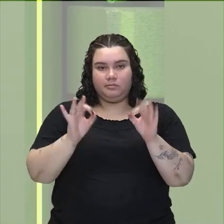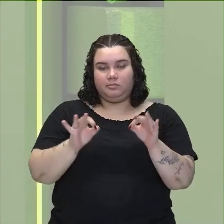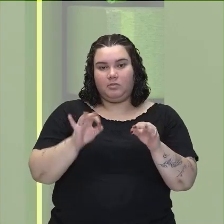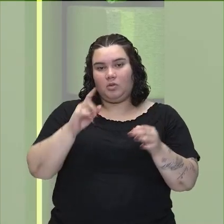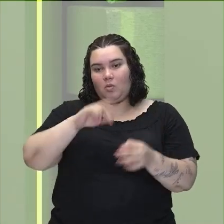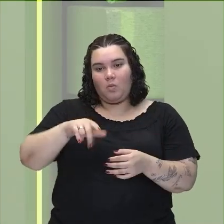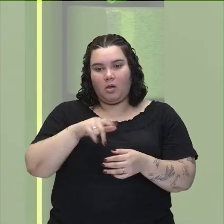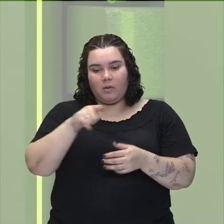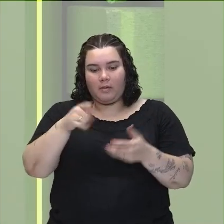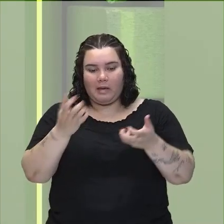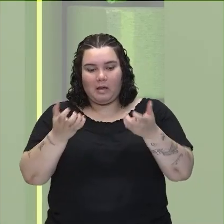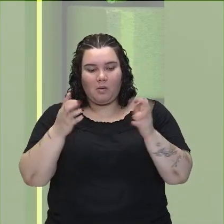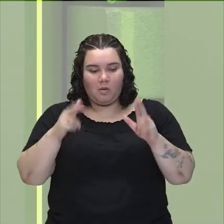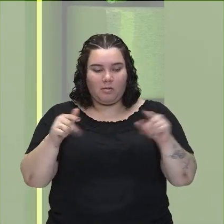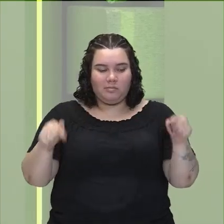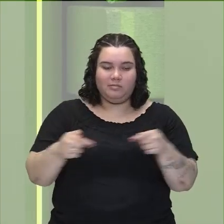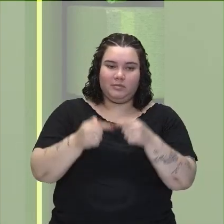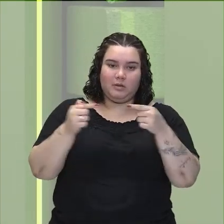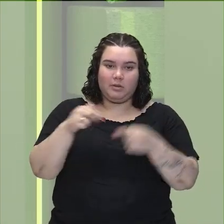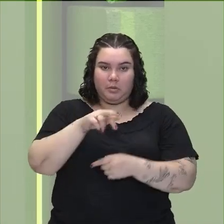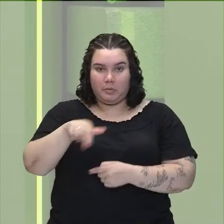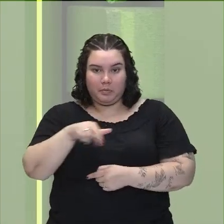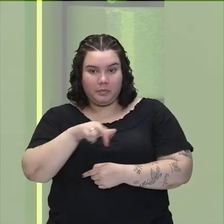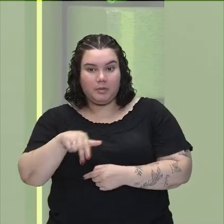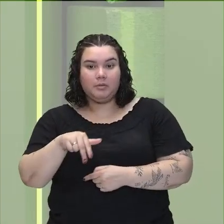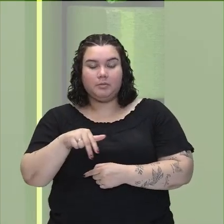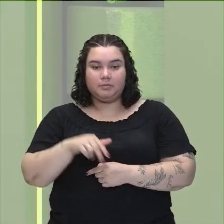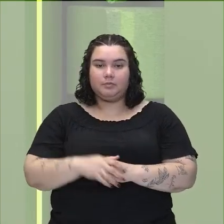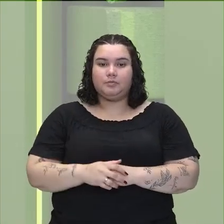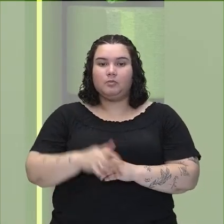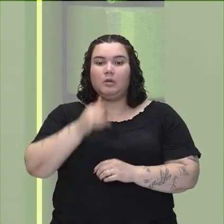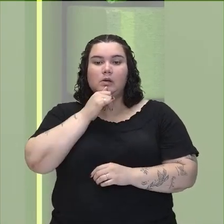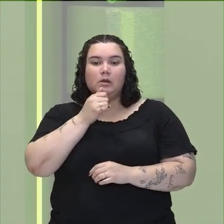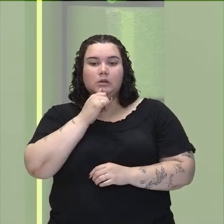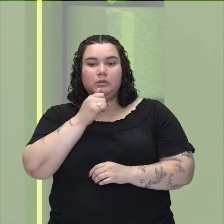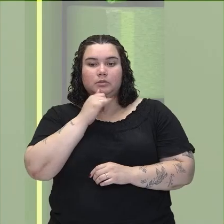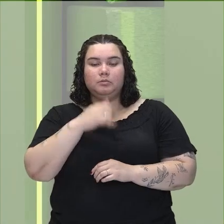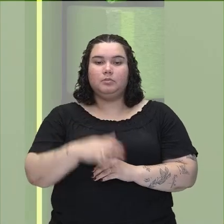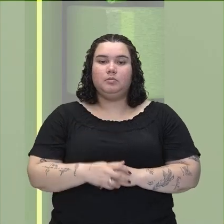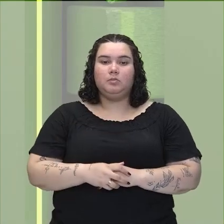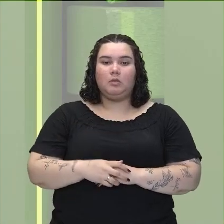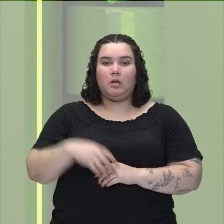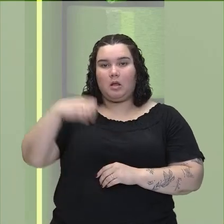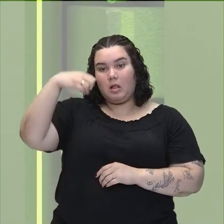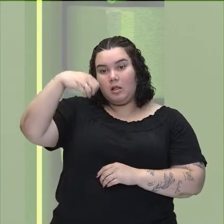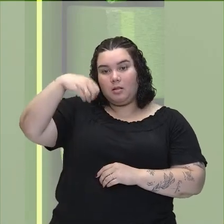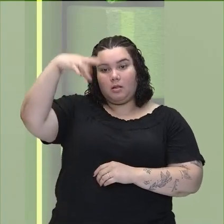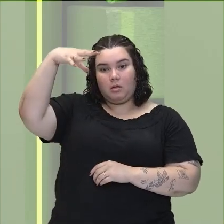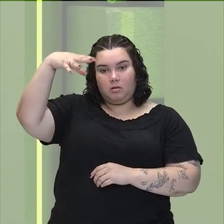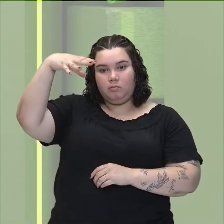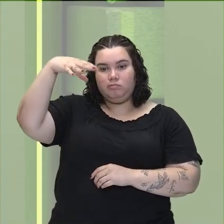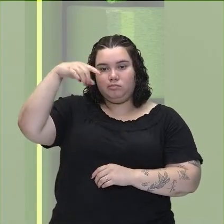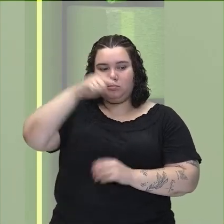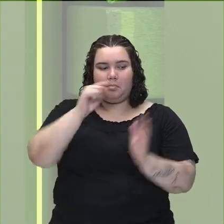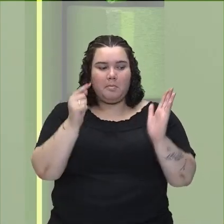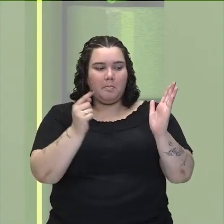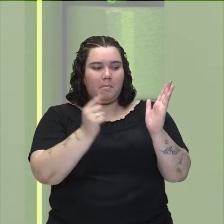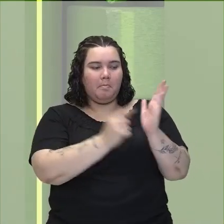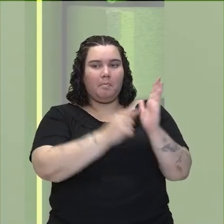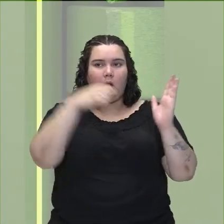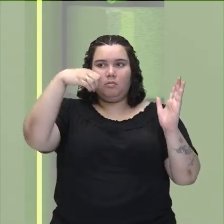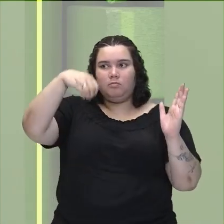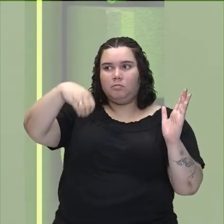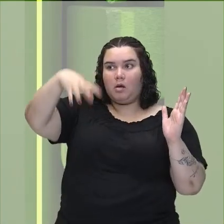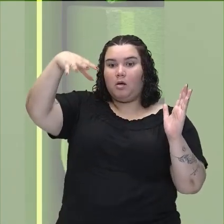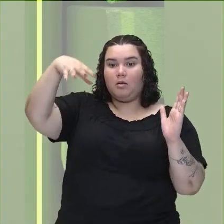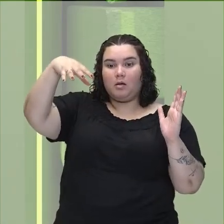você queria fazer com aquela energia elétrica primordialmente. Por exemplo, uma lâmpada. Quando você acende uma lâmpada, o que você quer,